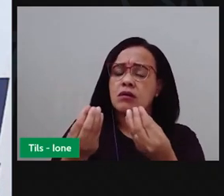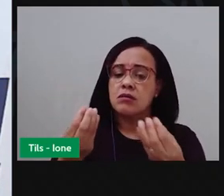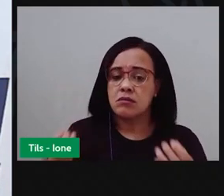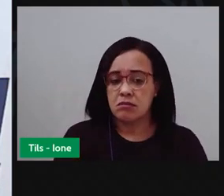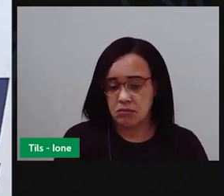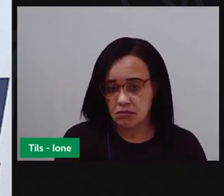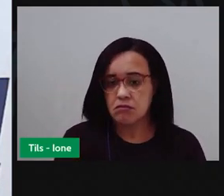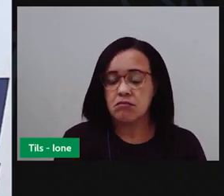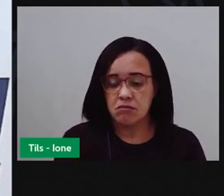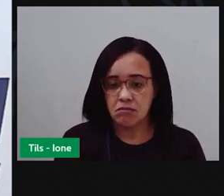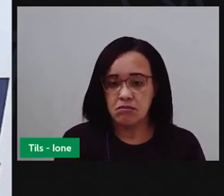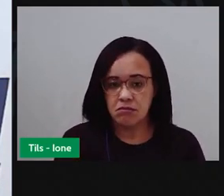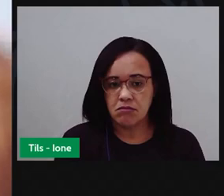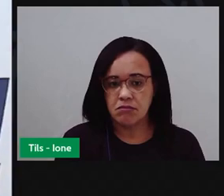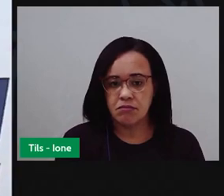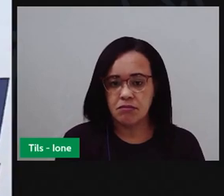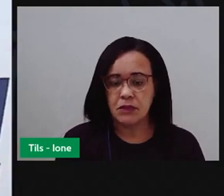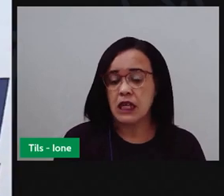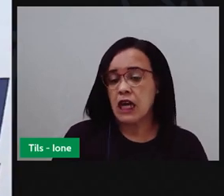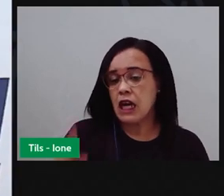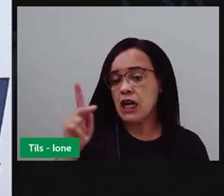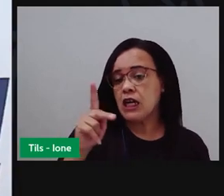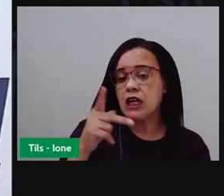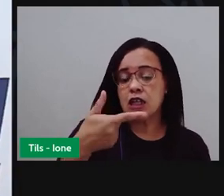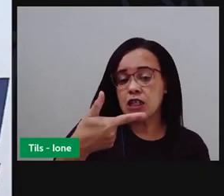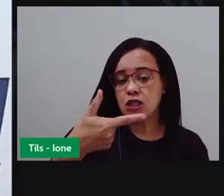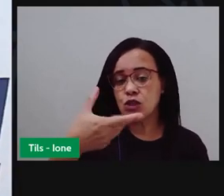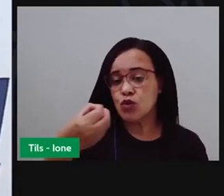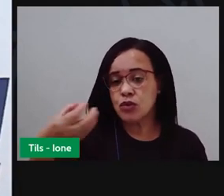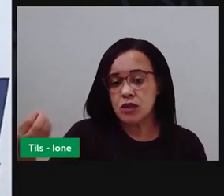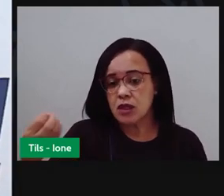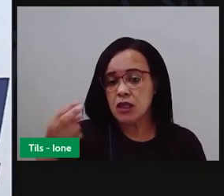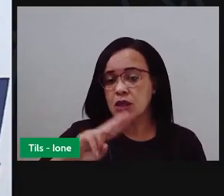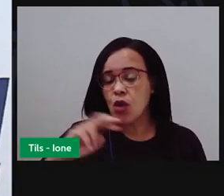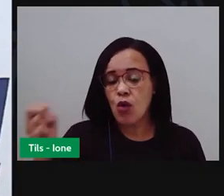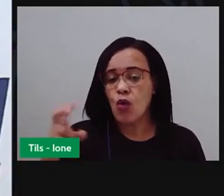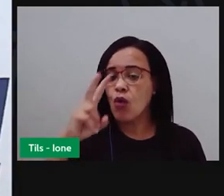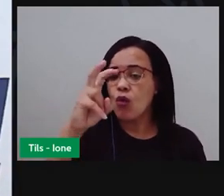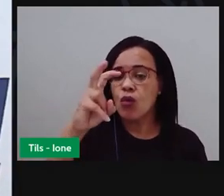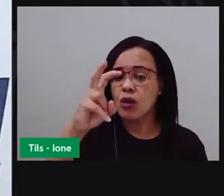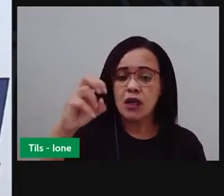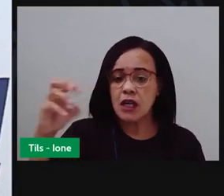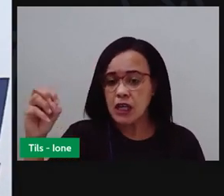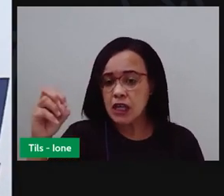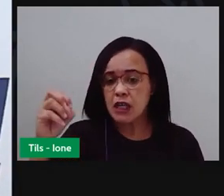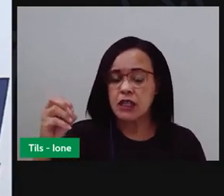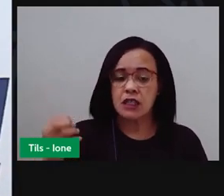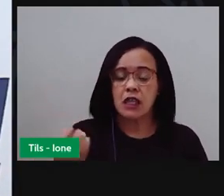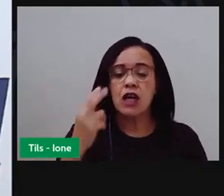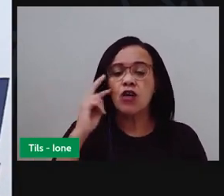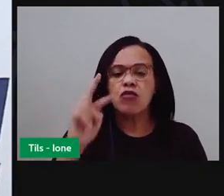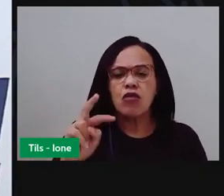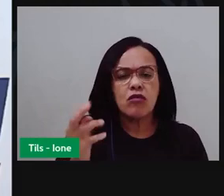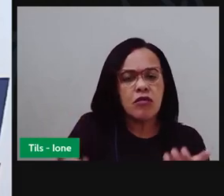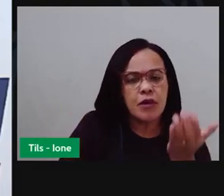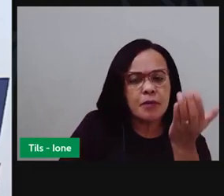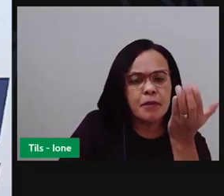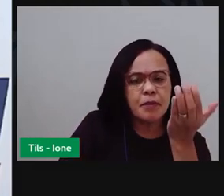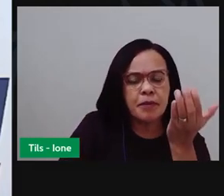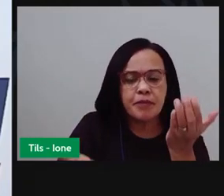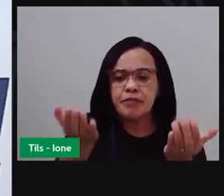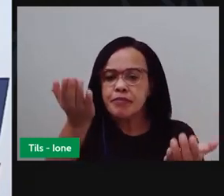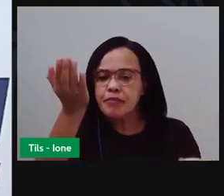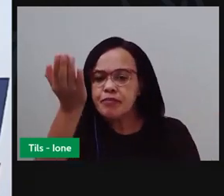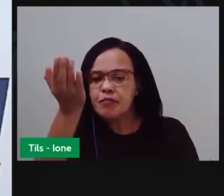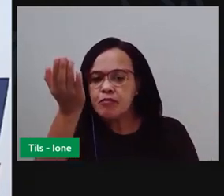flocão de milho ou 500 gramas de flocão de milho, venho aqui, coloco na balança, olha, e vou observar